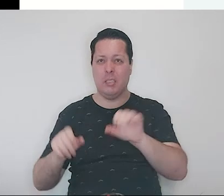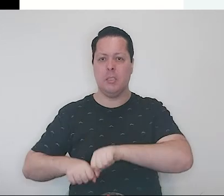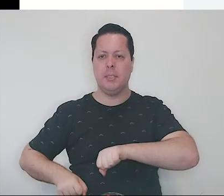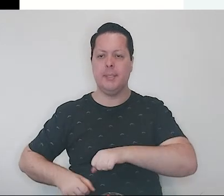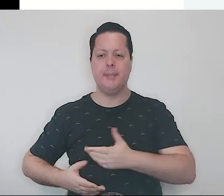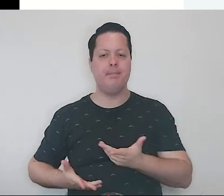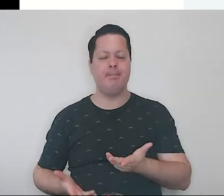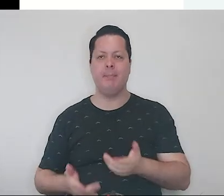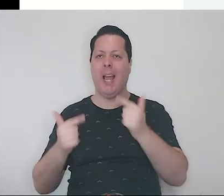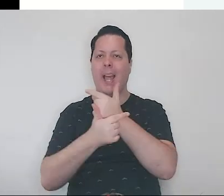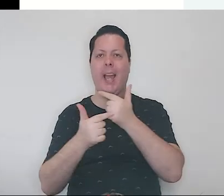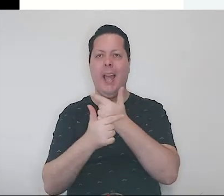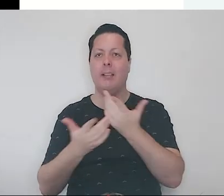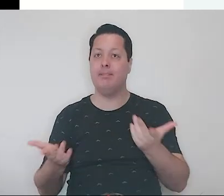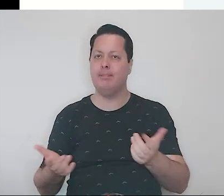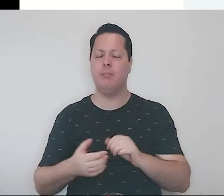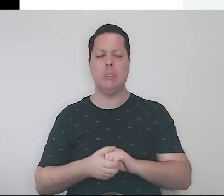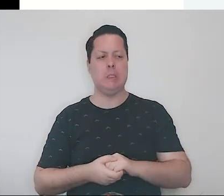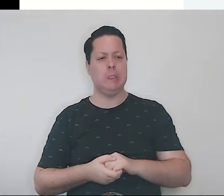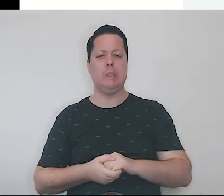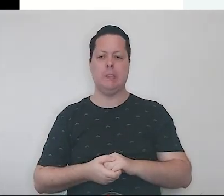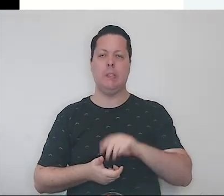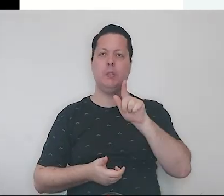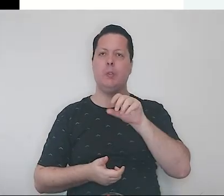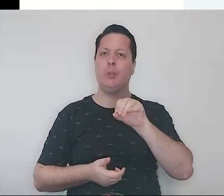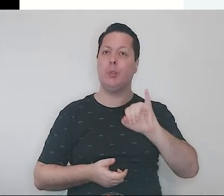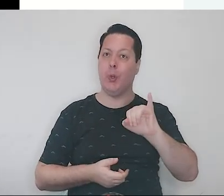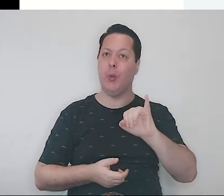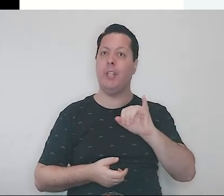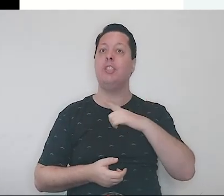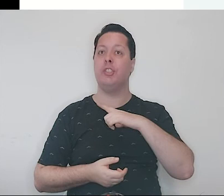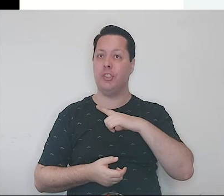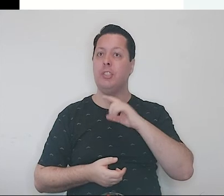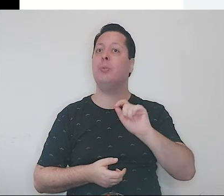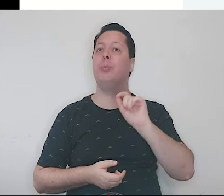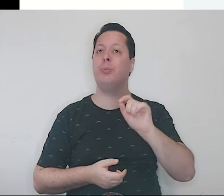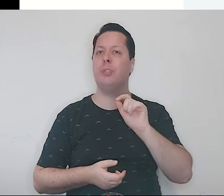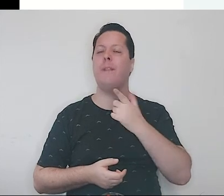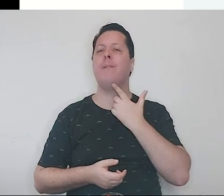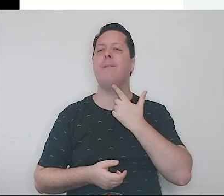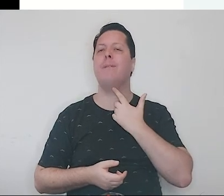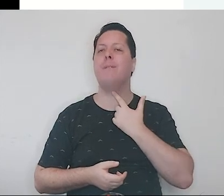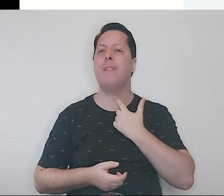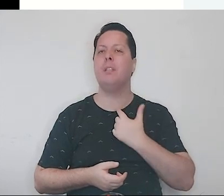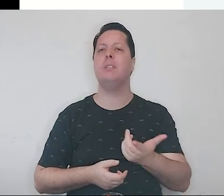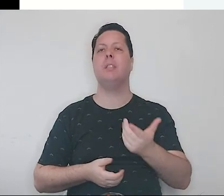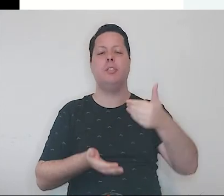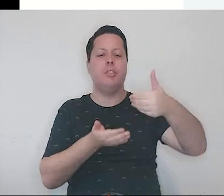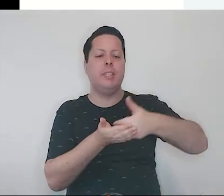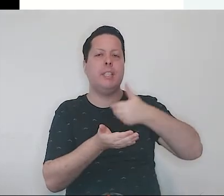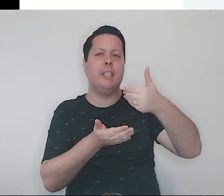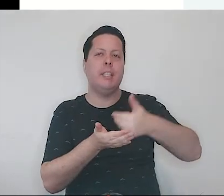da, da sua cara. e ele tinha um desejo, comer